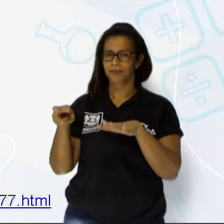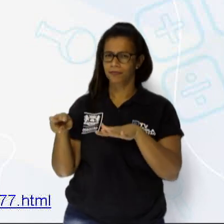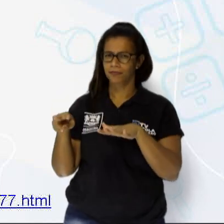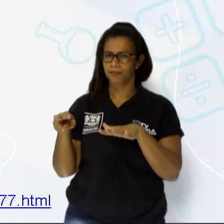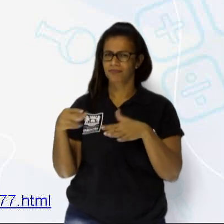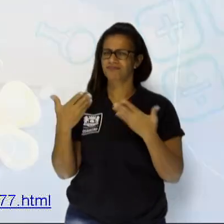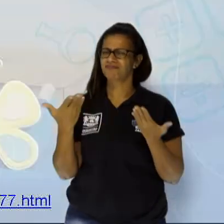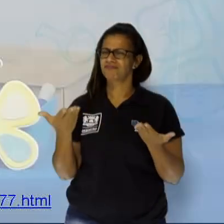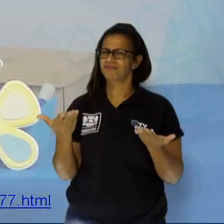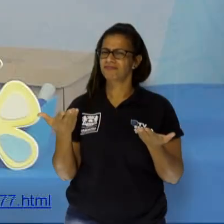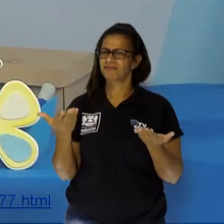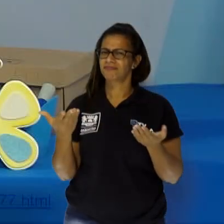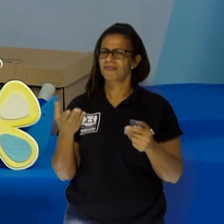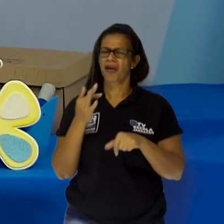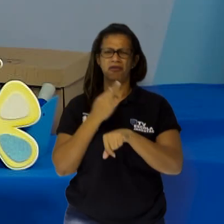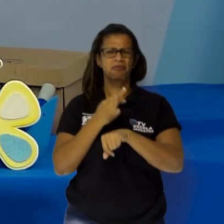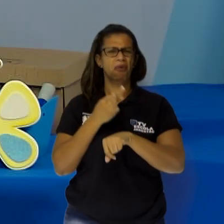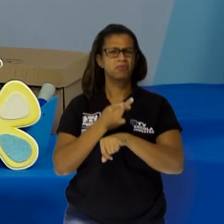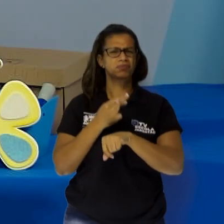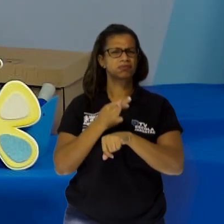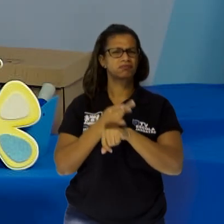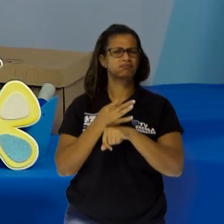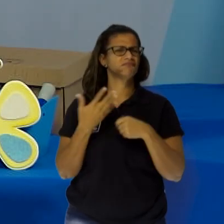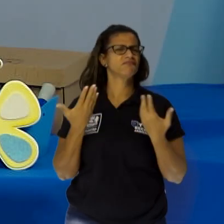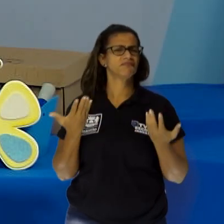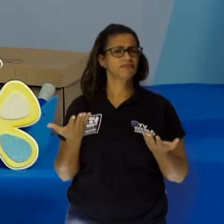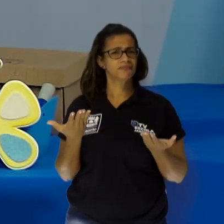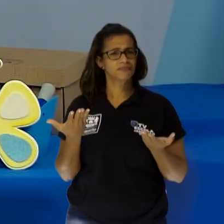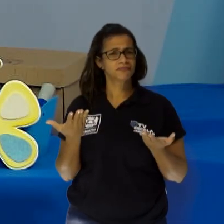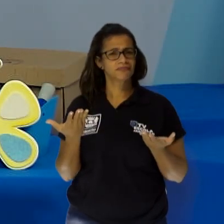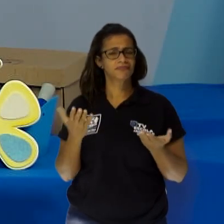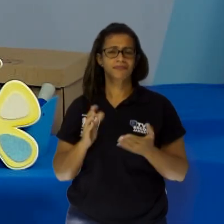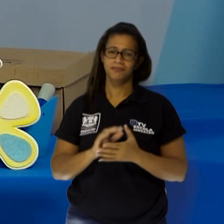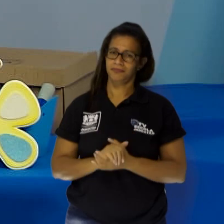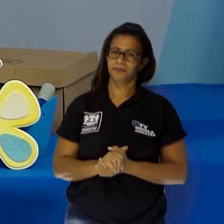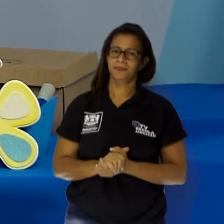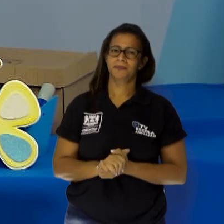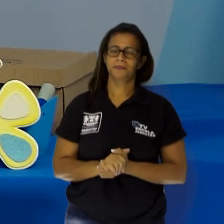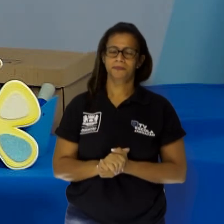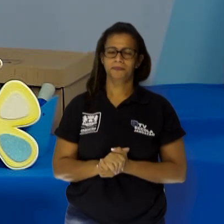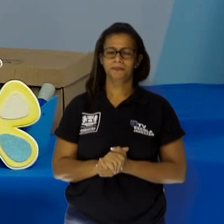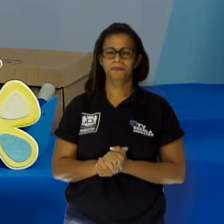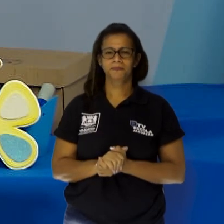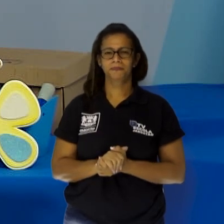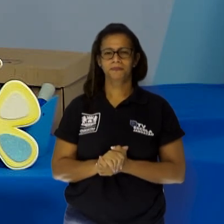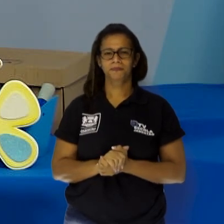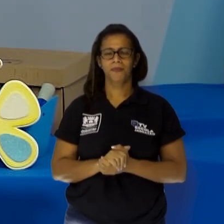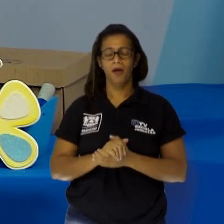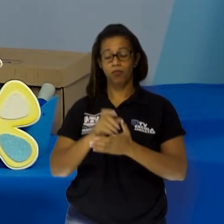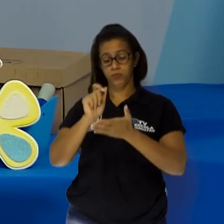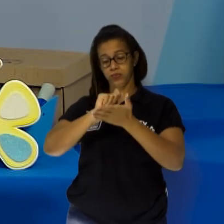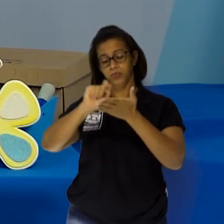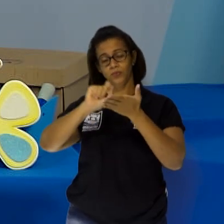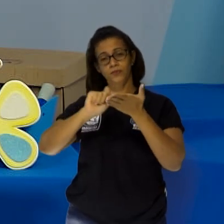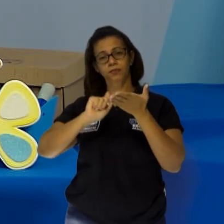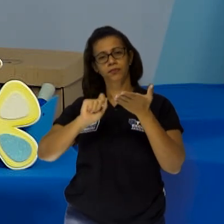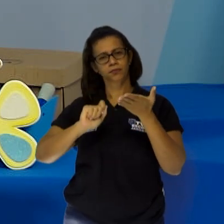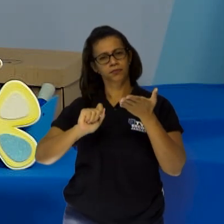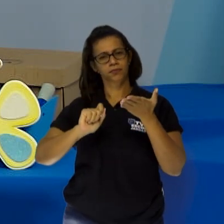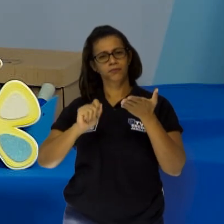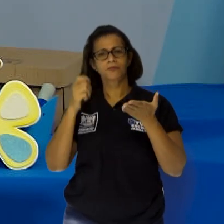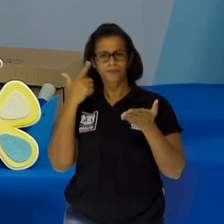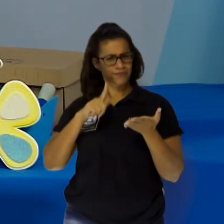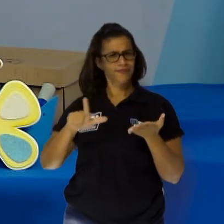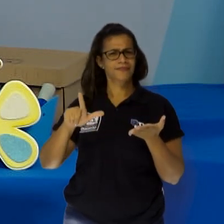volta para mim. Não sei não, hein? Mas eu estou querendo fazer uma lista. Será que a gente consegue fazer uma